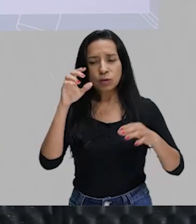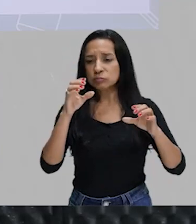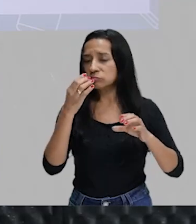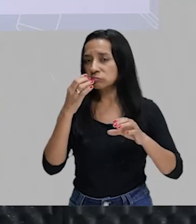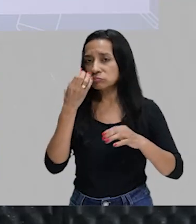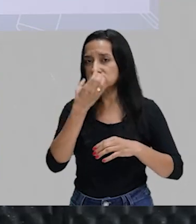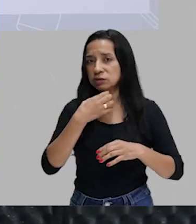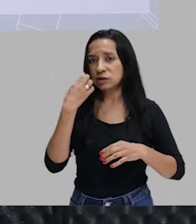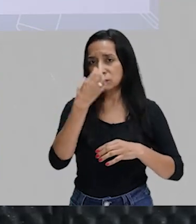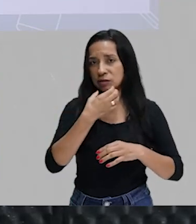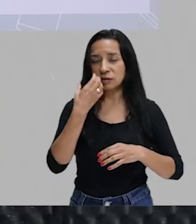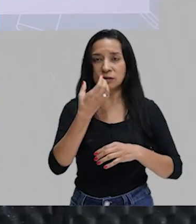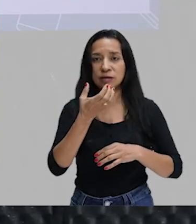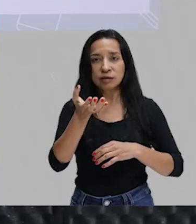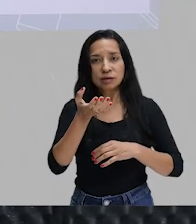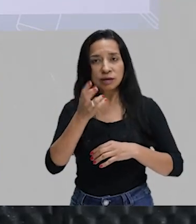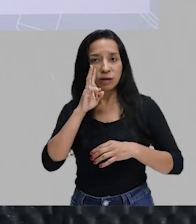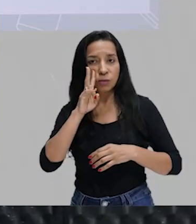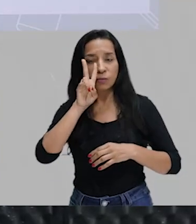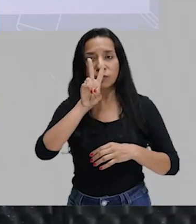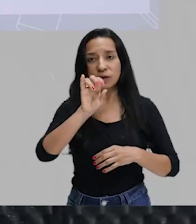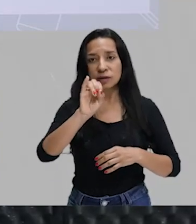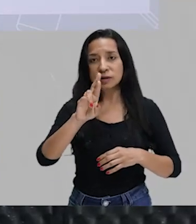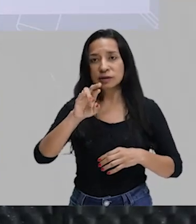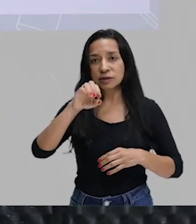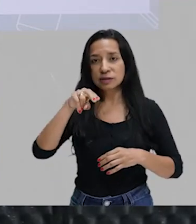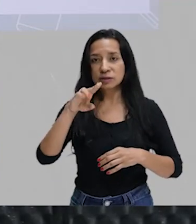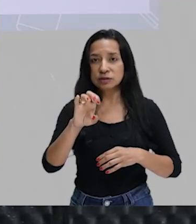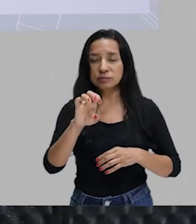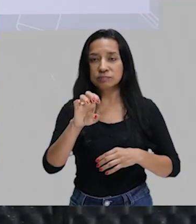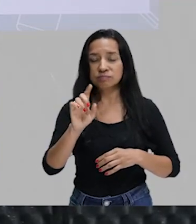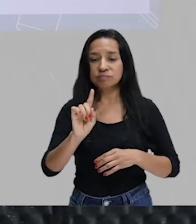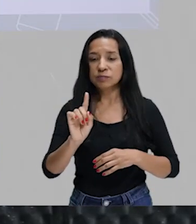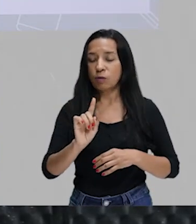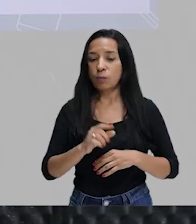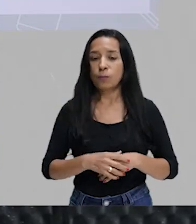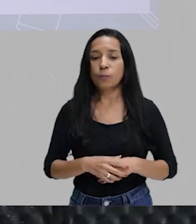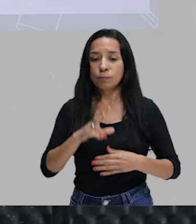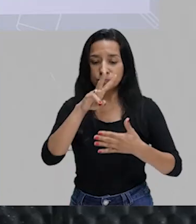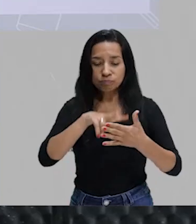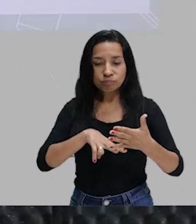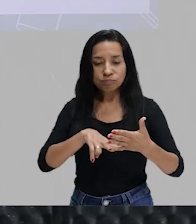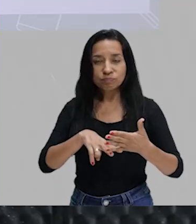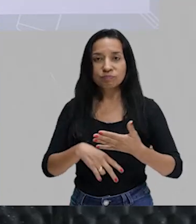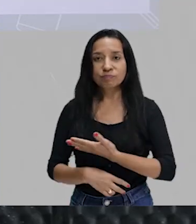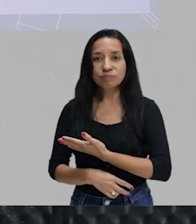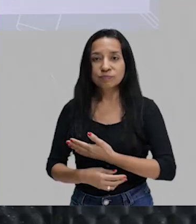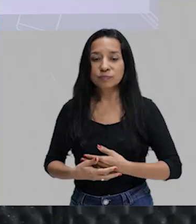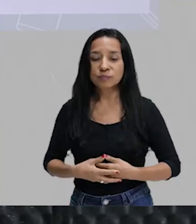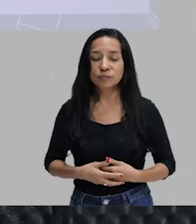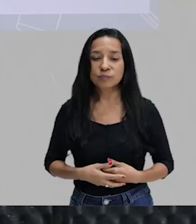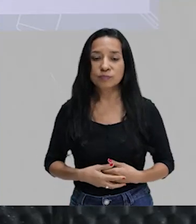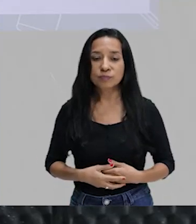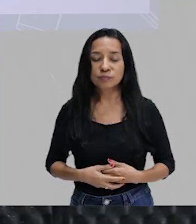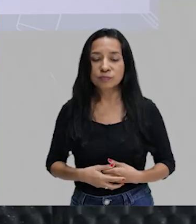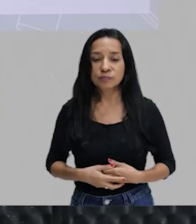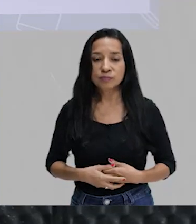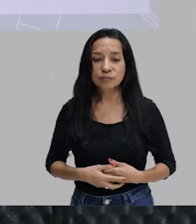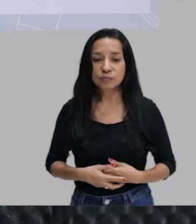Quero ver Irene. Quero ver Irene dar sua risada. Irene rir, Irene rir,